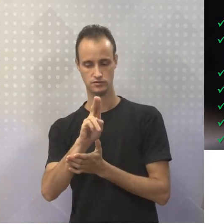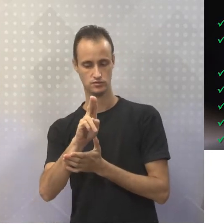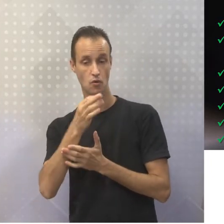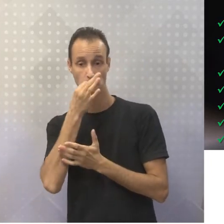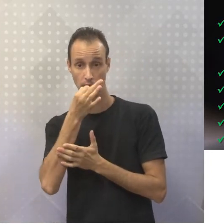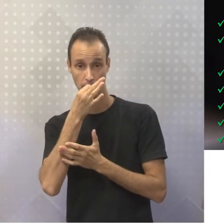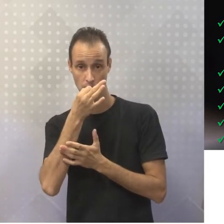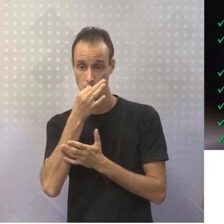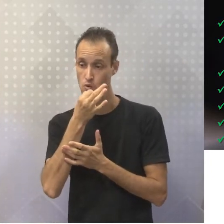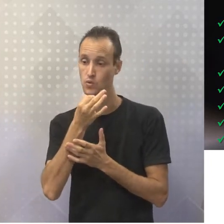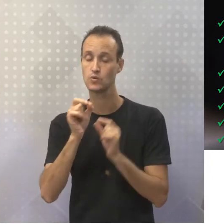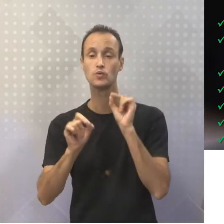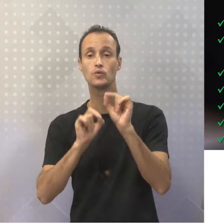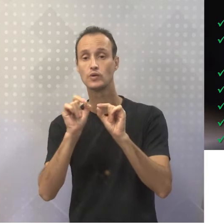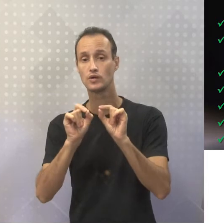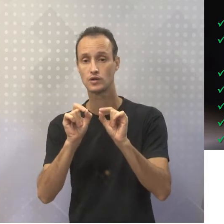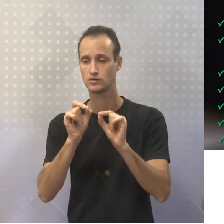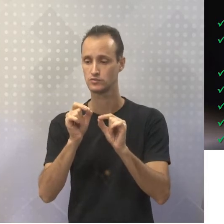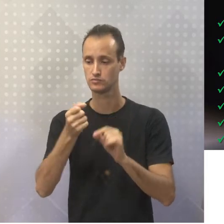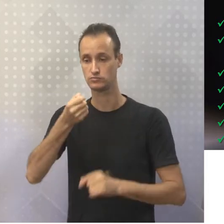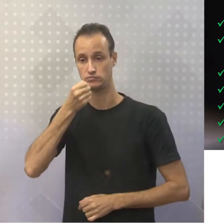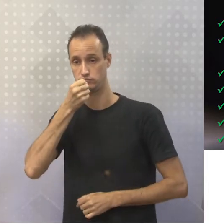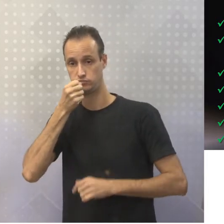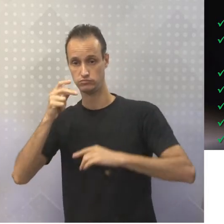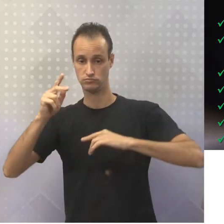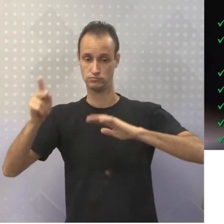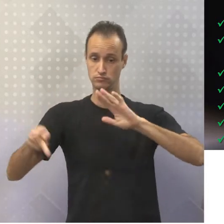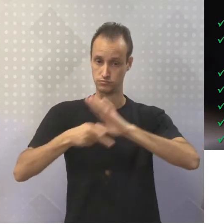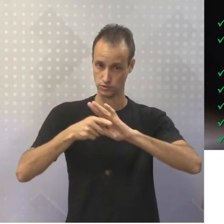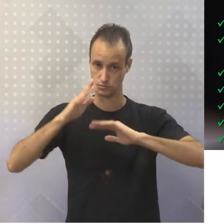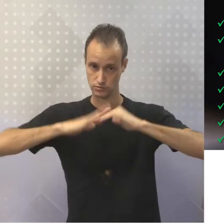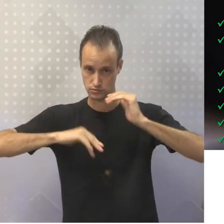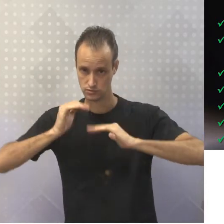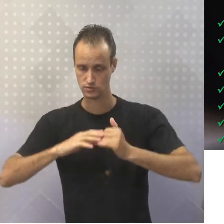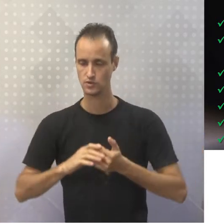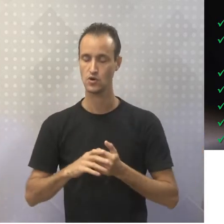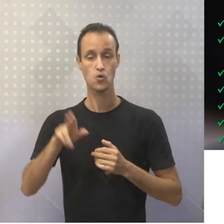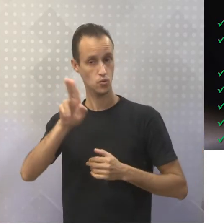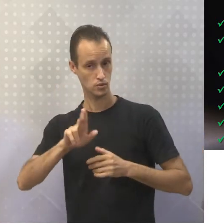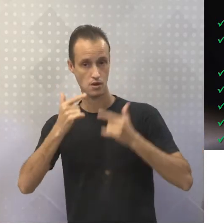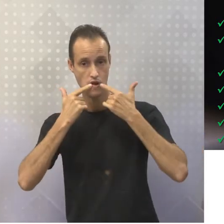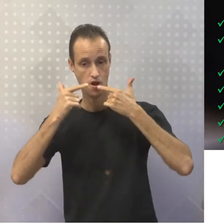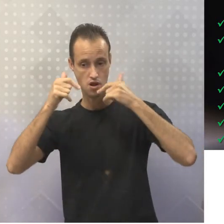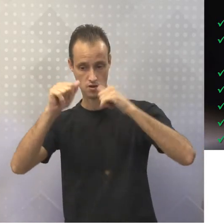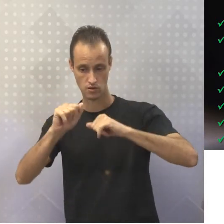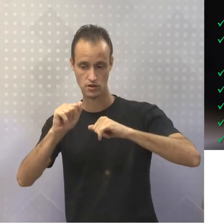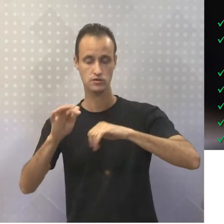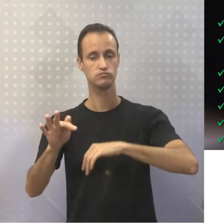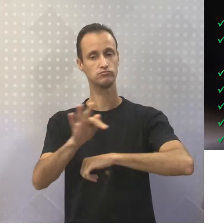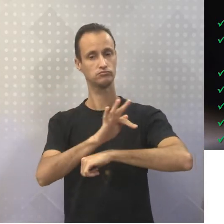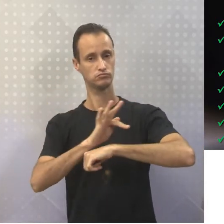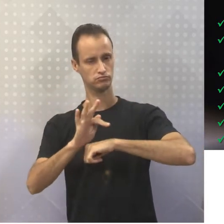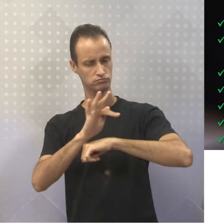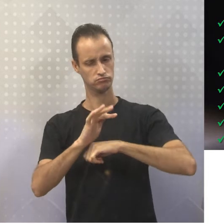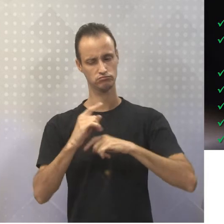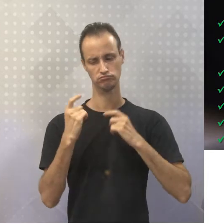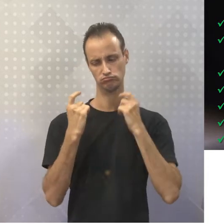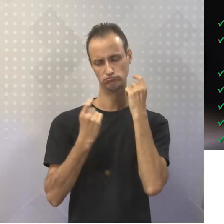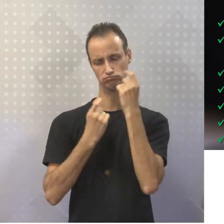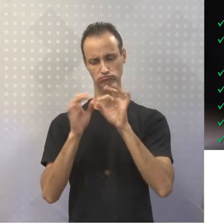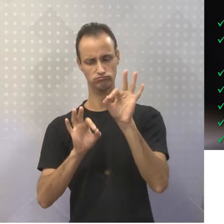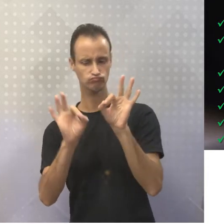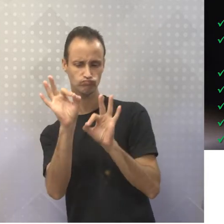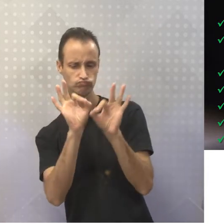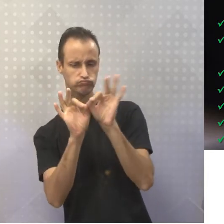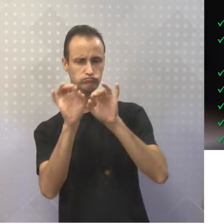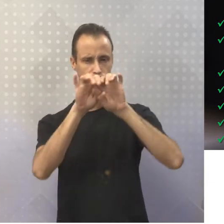opinião do repórter. O uso da linguagem formal podendo conter algumas preocupações estilísticas, né?